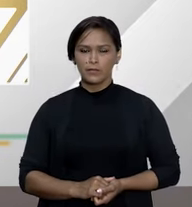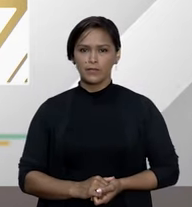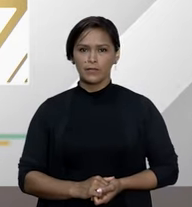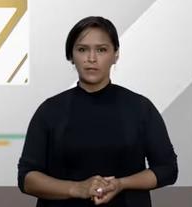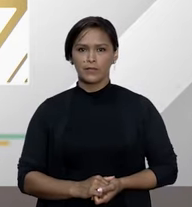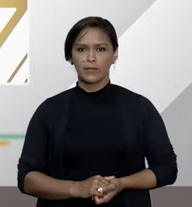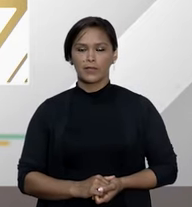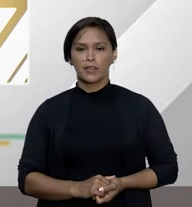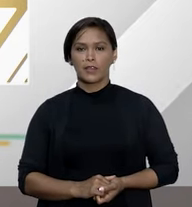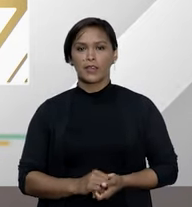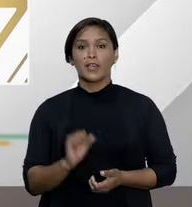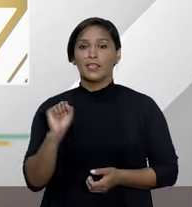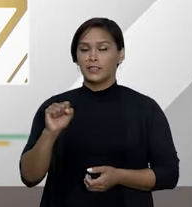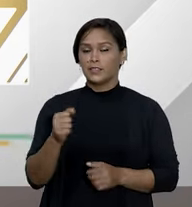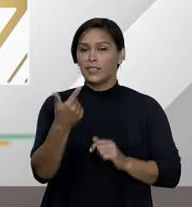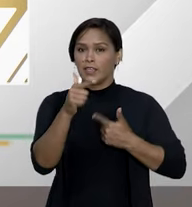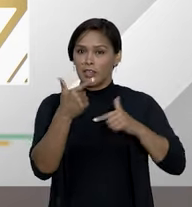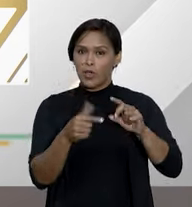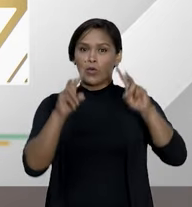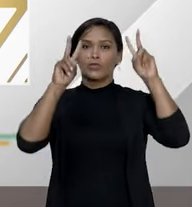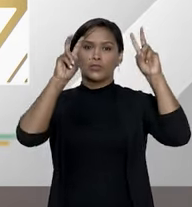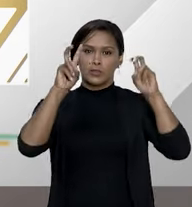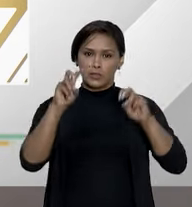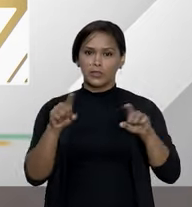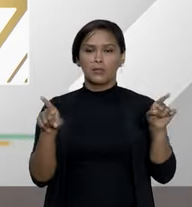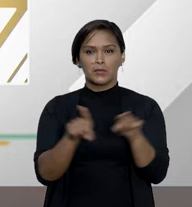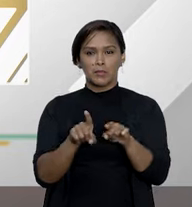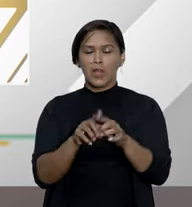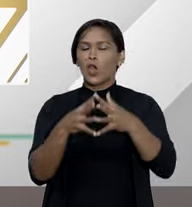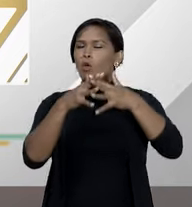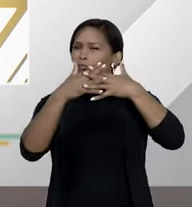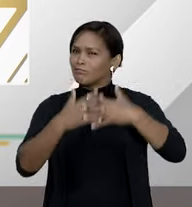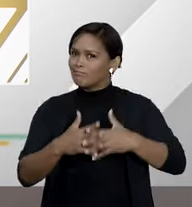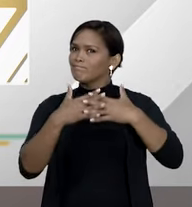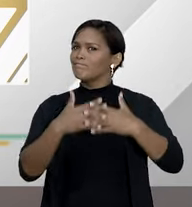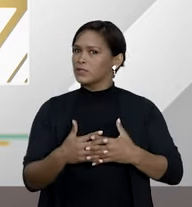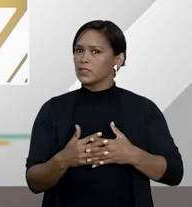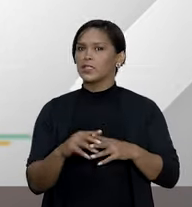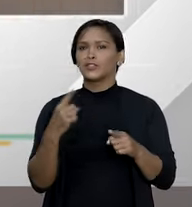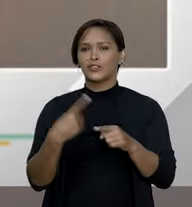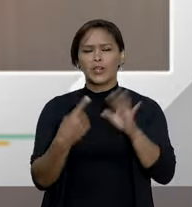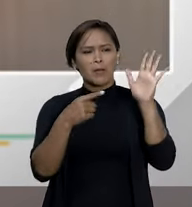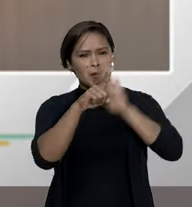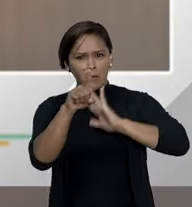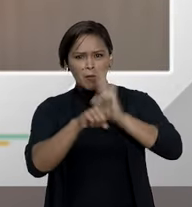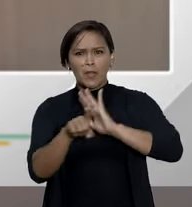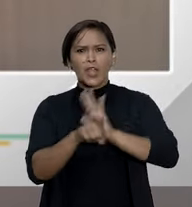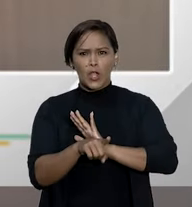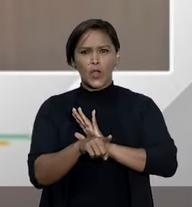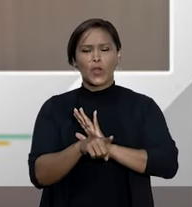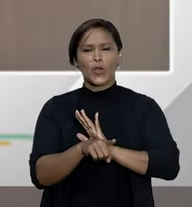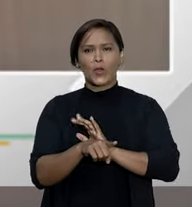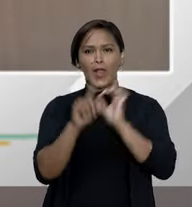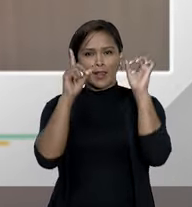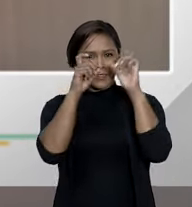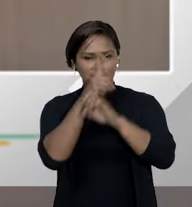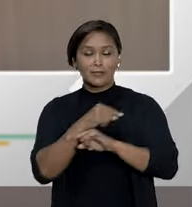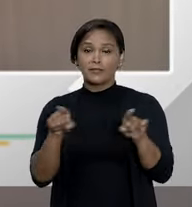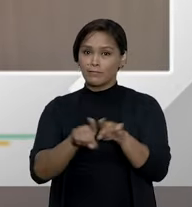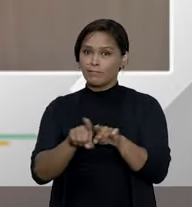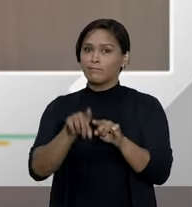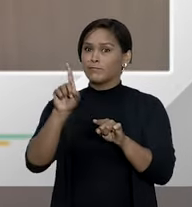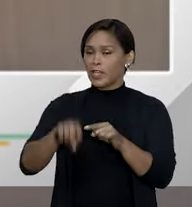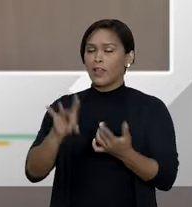essa é outra matéria complicada viu vocês só tem perguntas aí de bolso não é fácil realmente